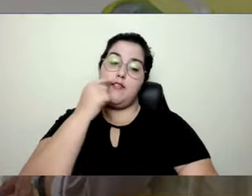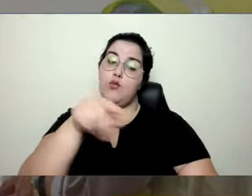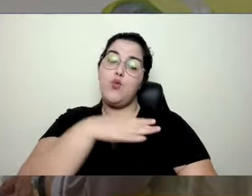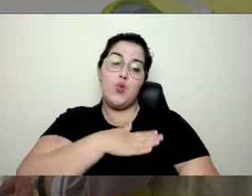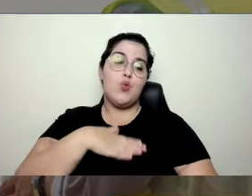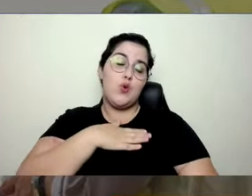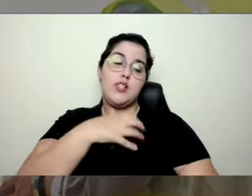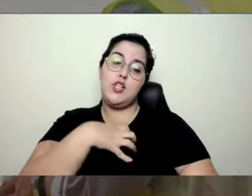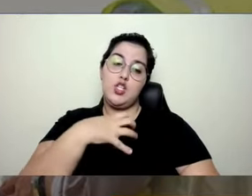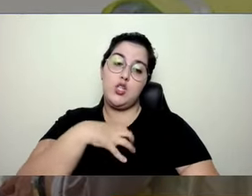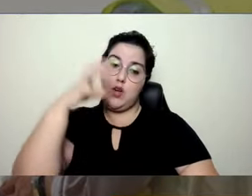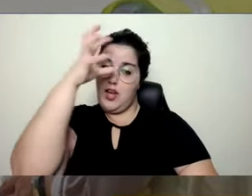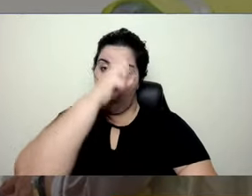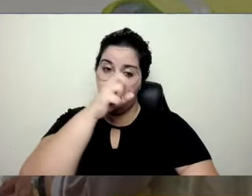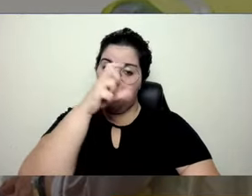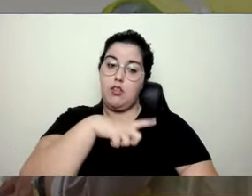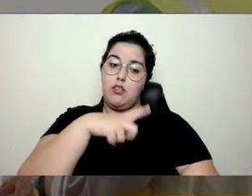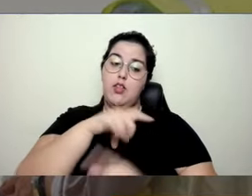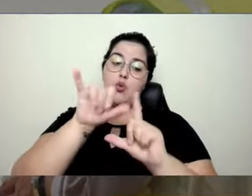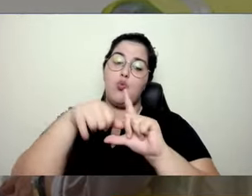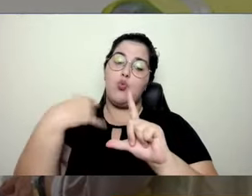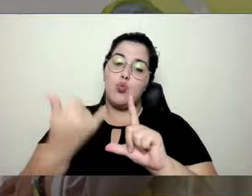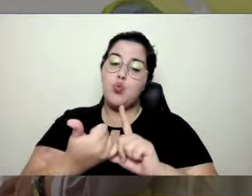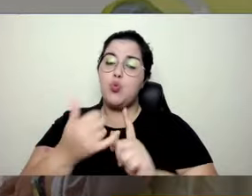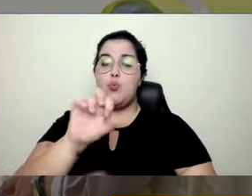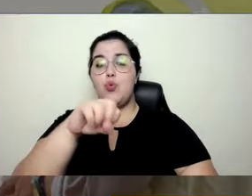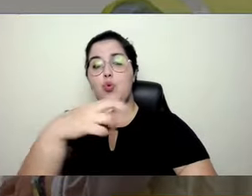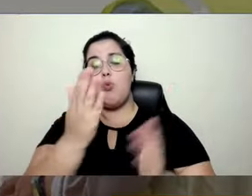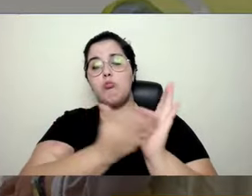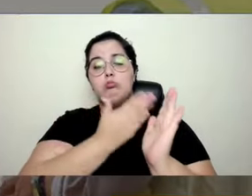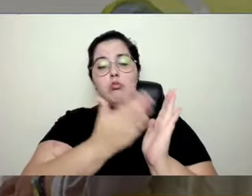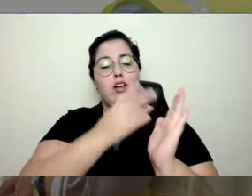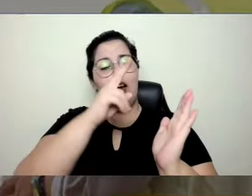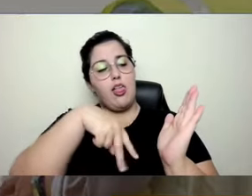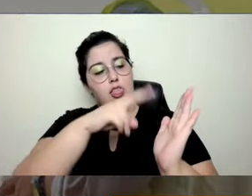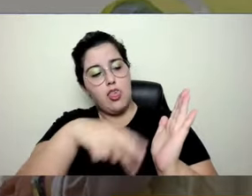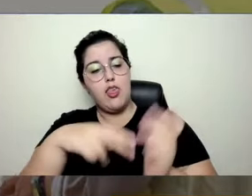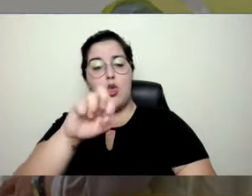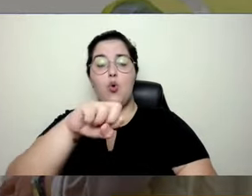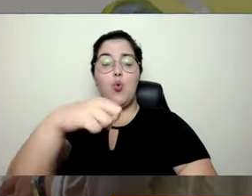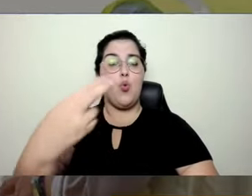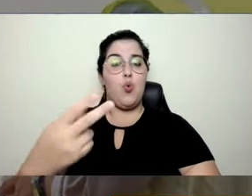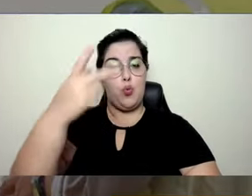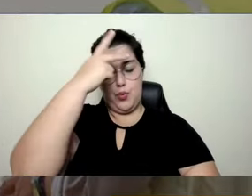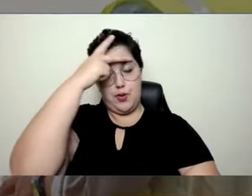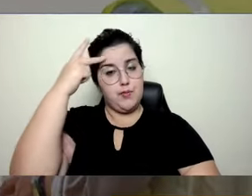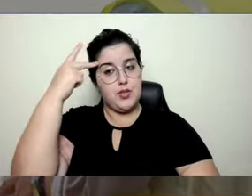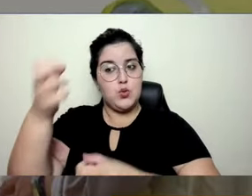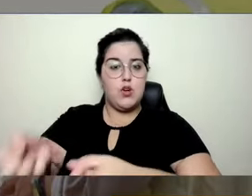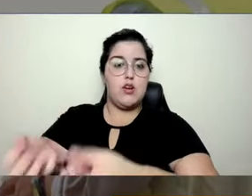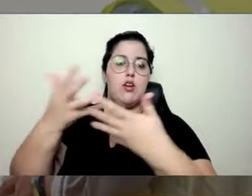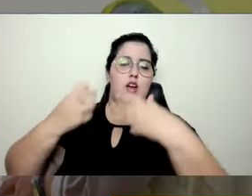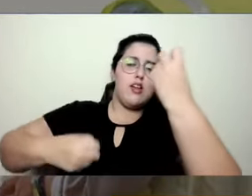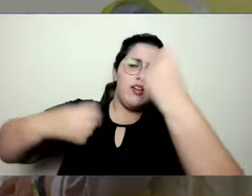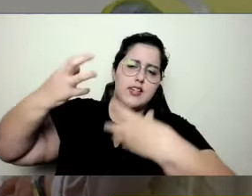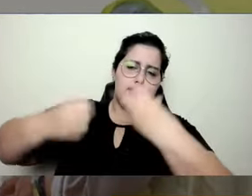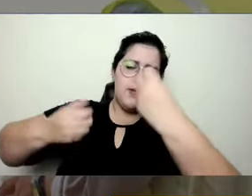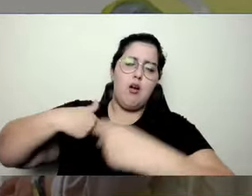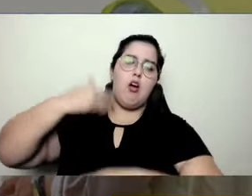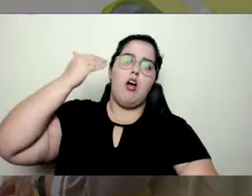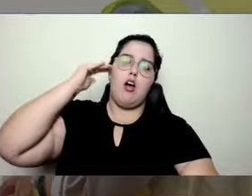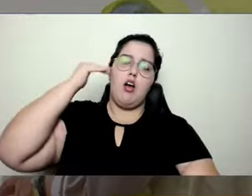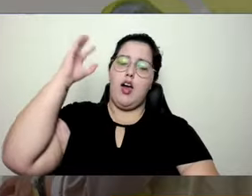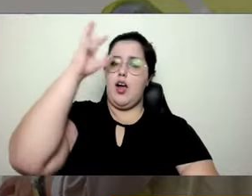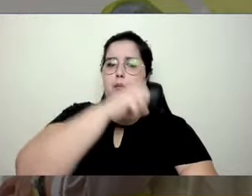Se é por um tutorial em vídeo, se é lendo, se é alguém te explicando e vai atrás